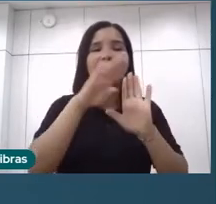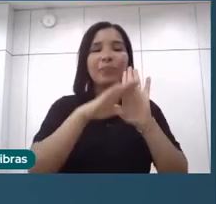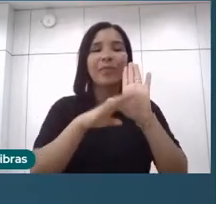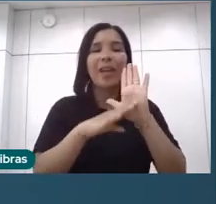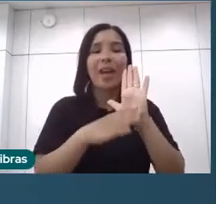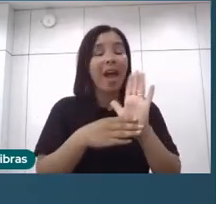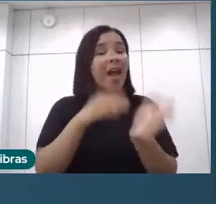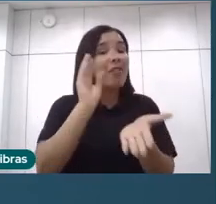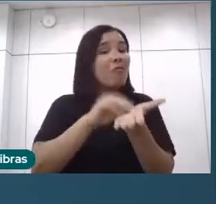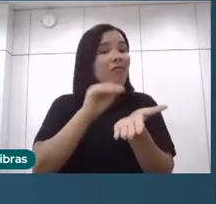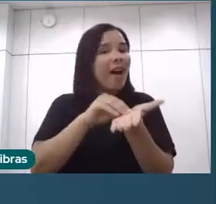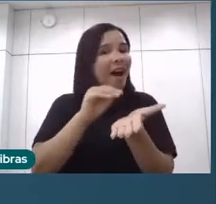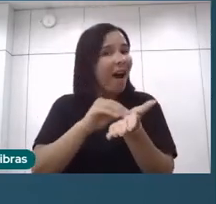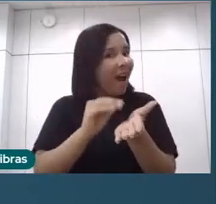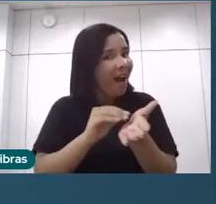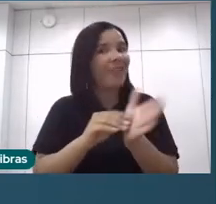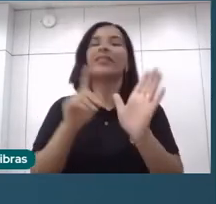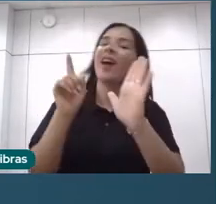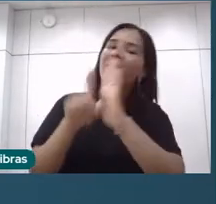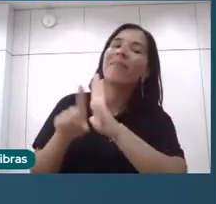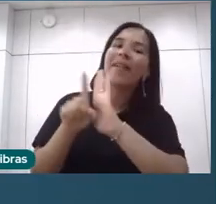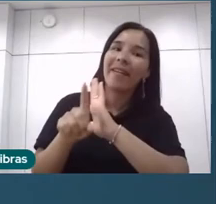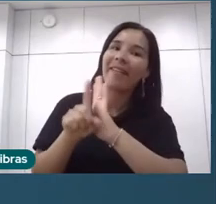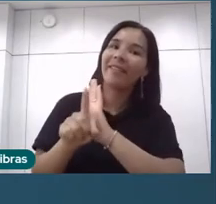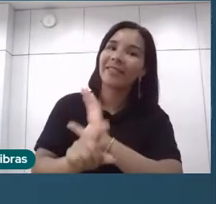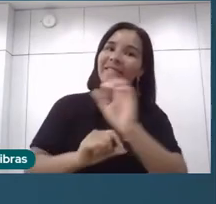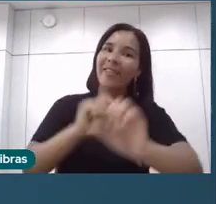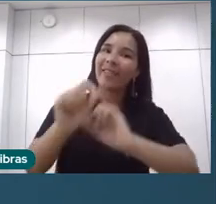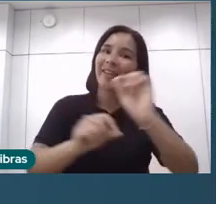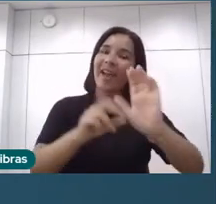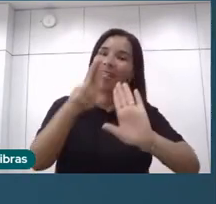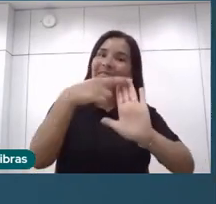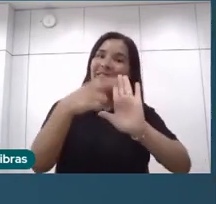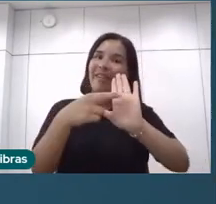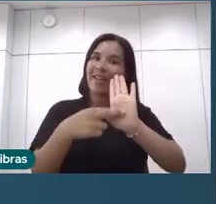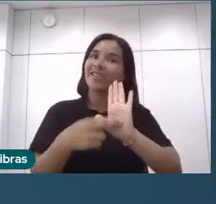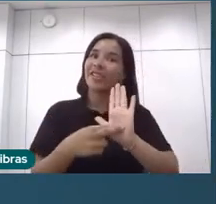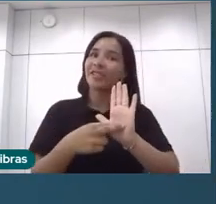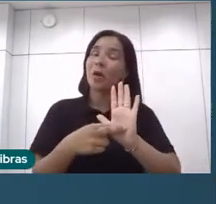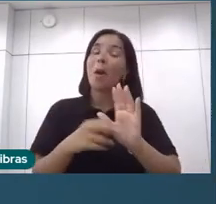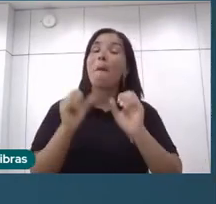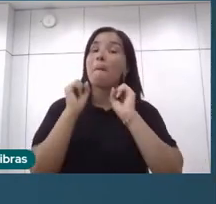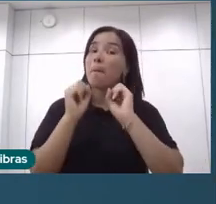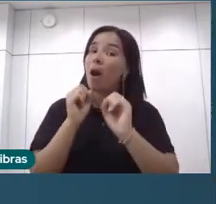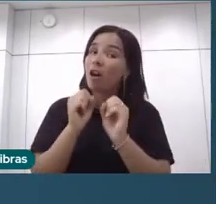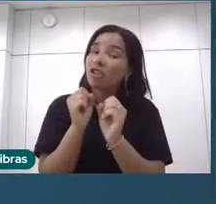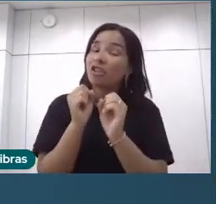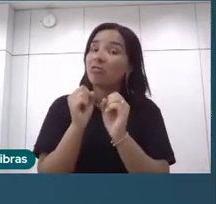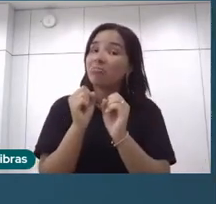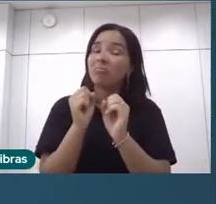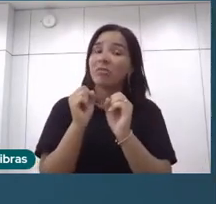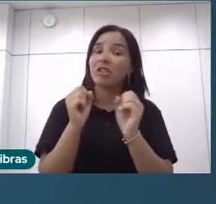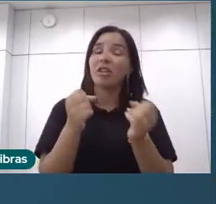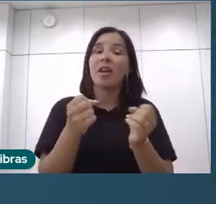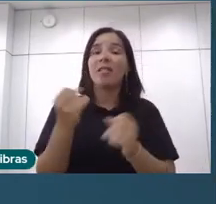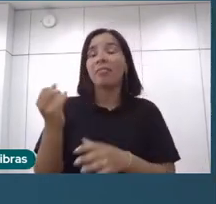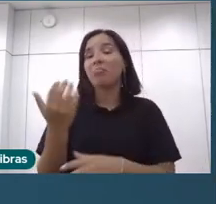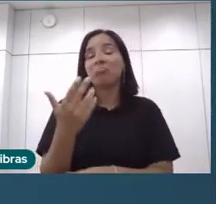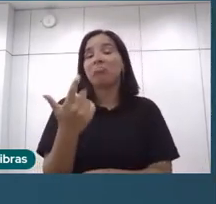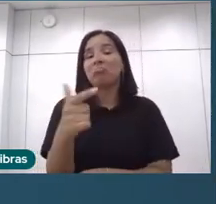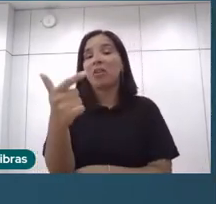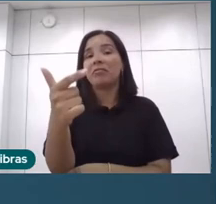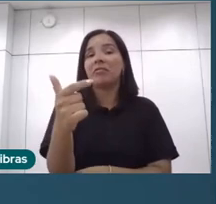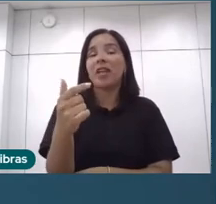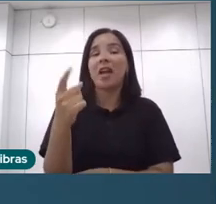perguntas ali naquele registro administrativo, que pode não ser essencial para o registro administrativo, mas seria essencial para a gente ter um melhor,